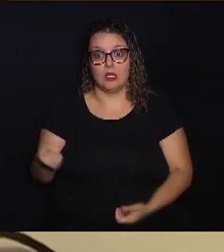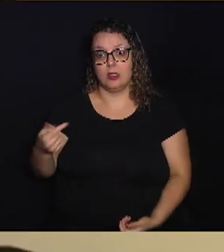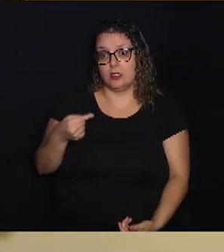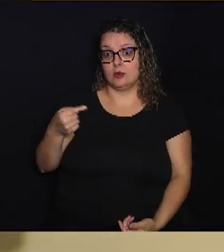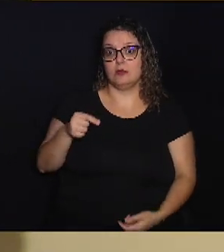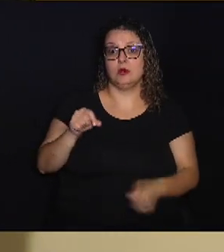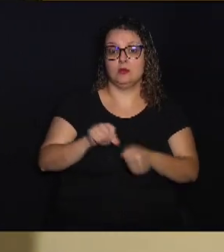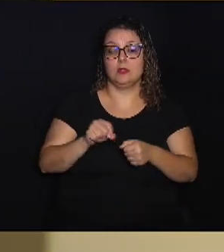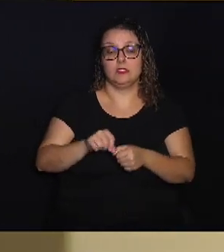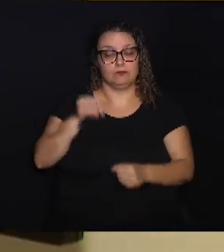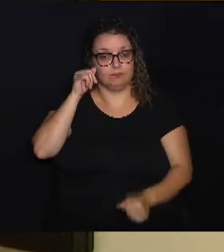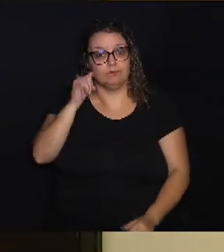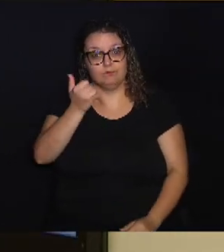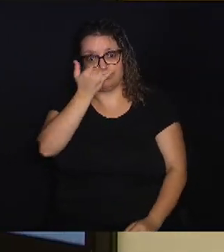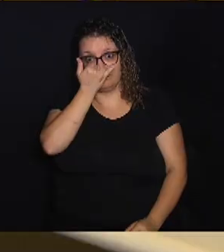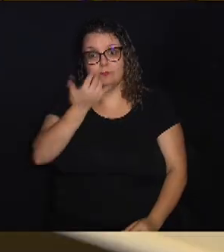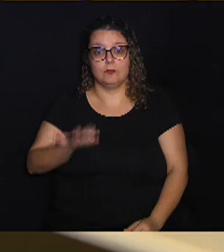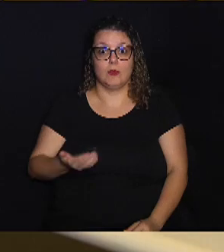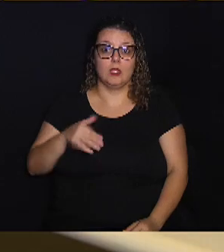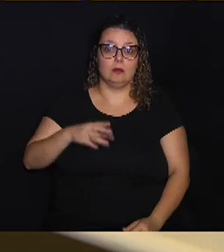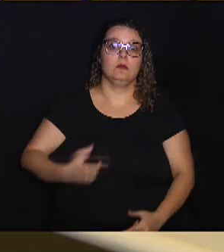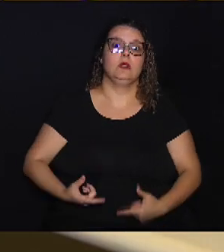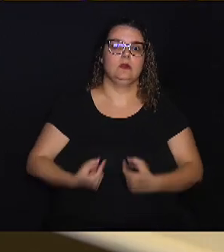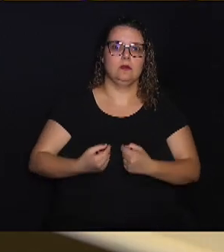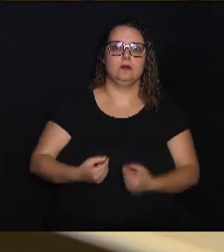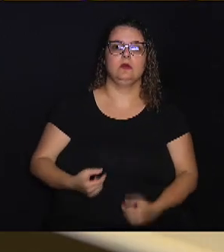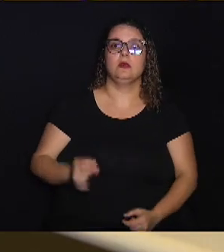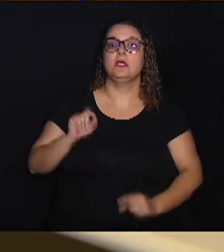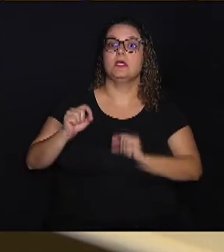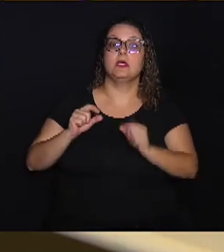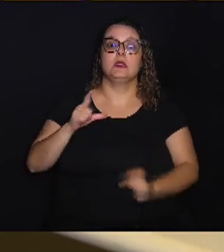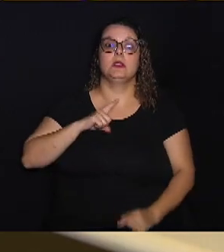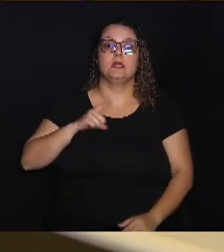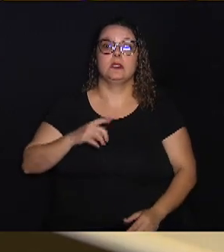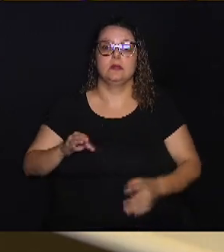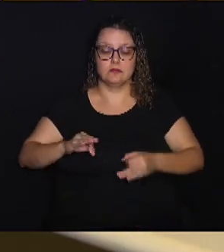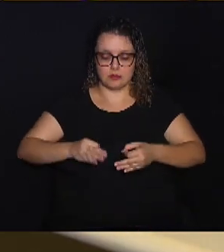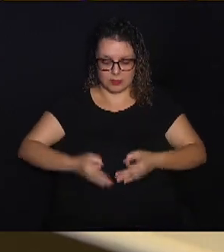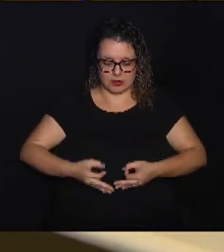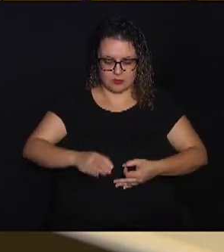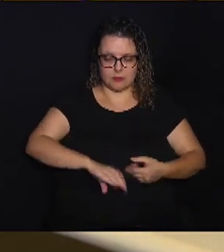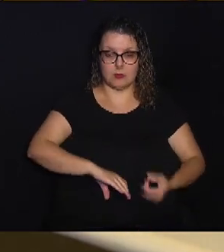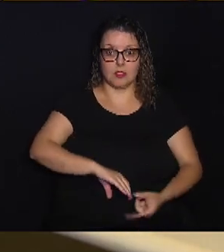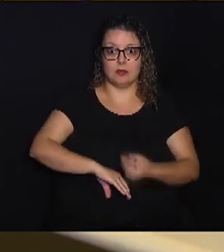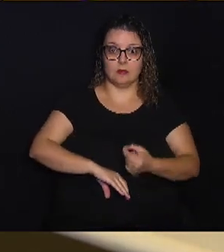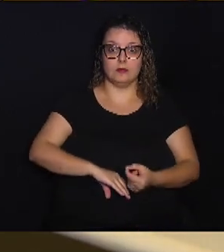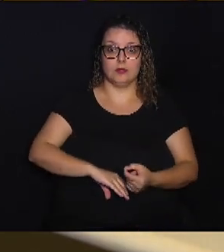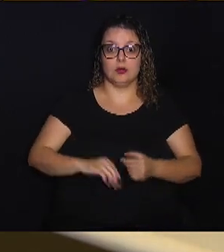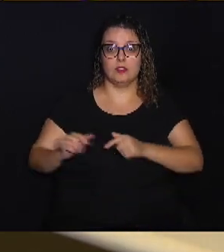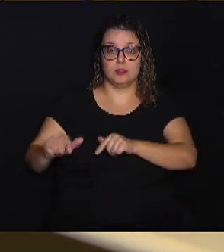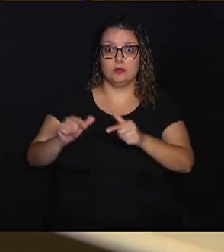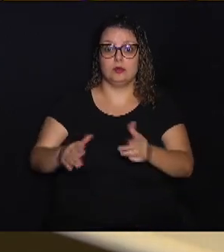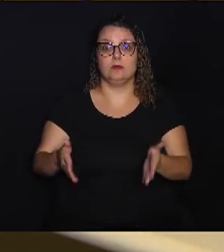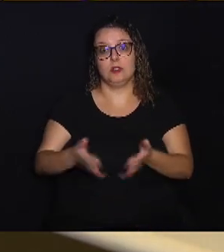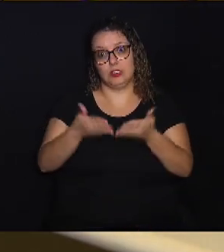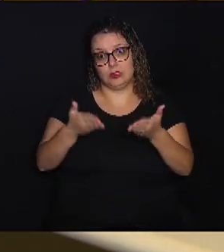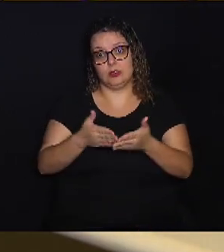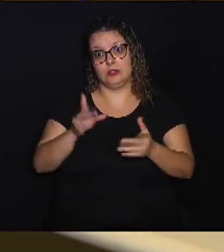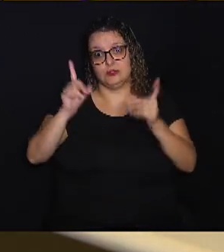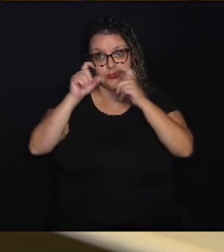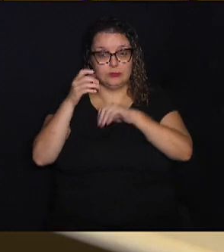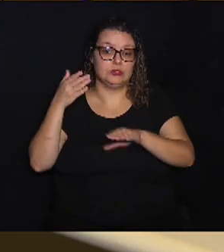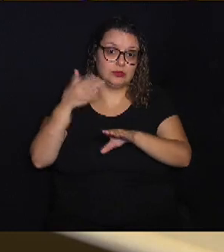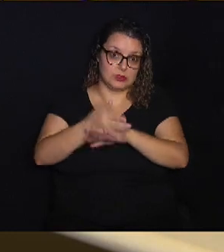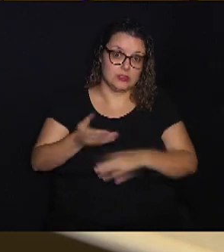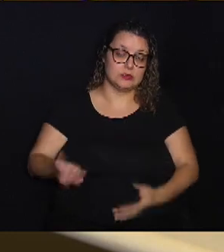faz prevenção e a que mais tem câncer. Onde mais tem câncer de colo de útero mesmo? Nos lugares mais pobres, de difícil acesso